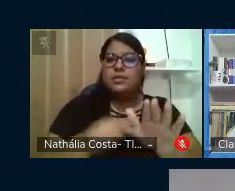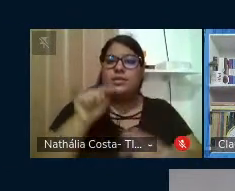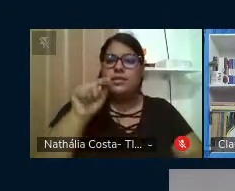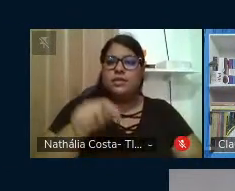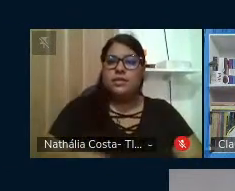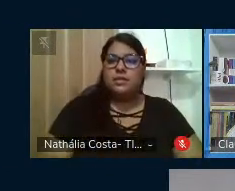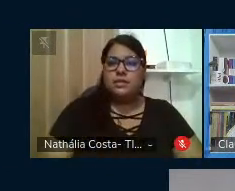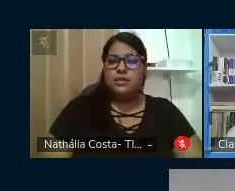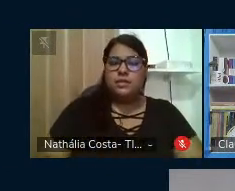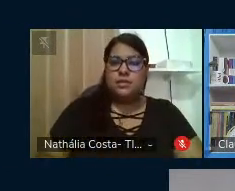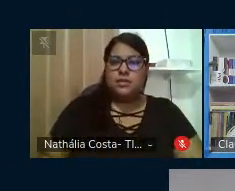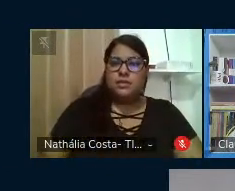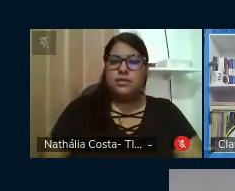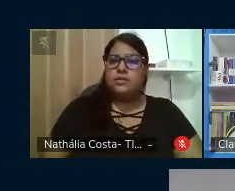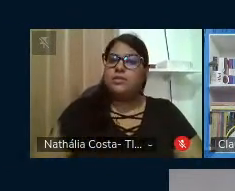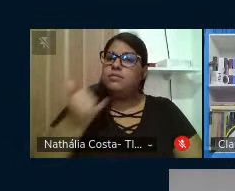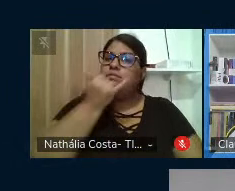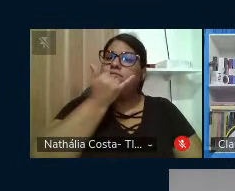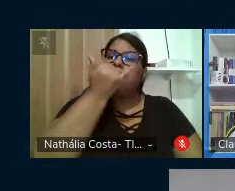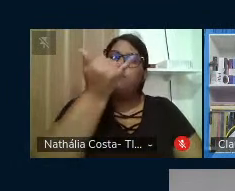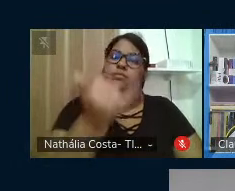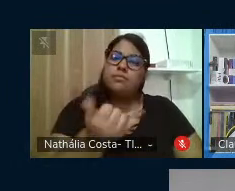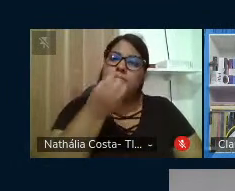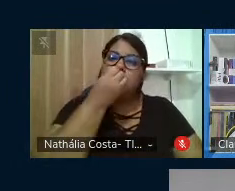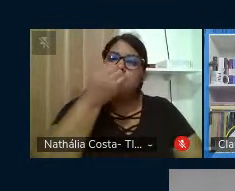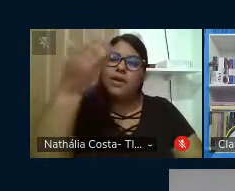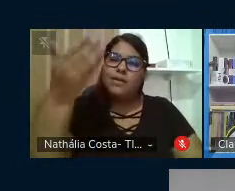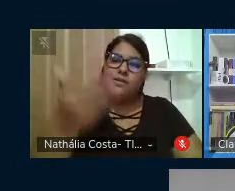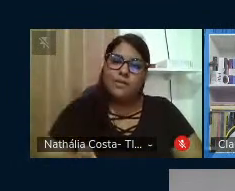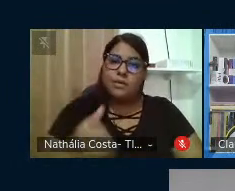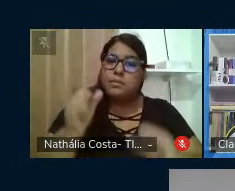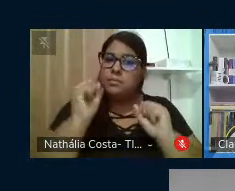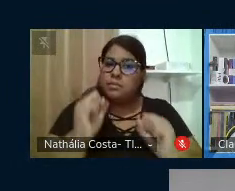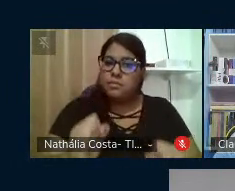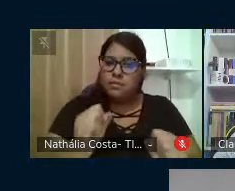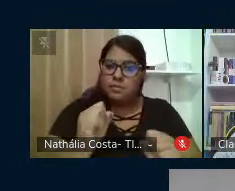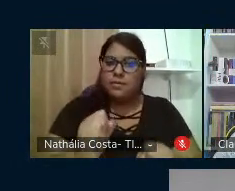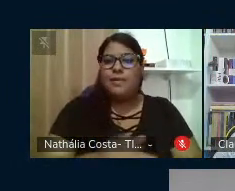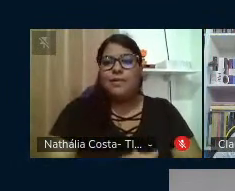problemas, então. Desculpe, Targélia, seja bem-vinda. Pode ser.